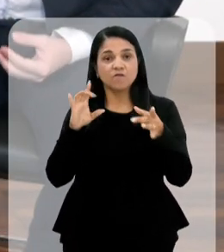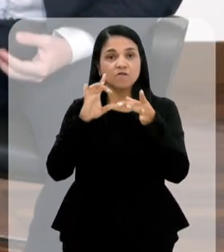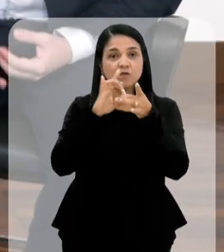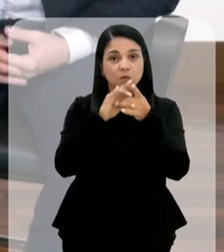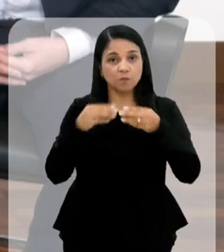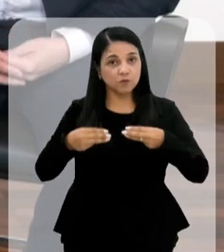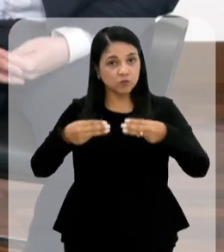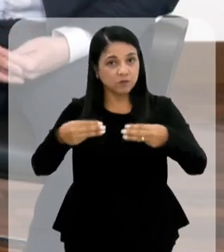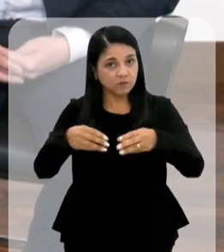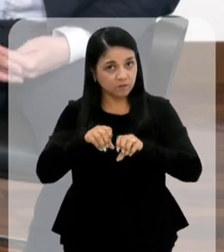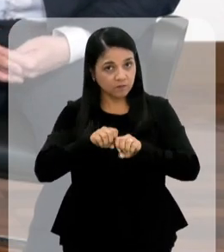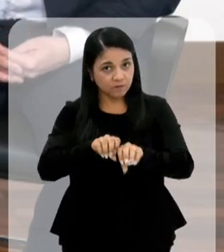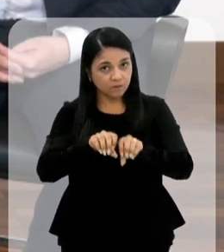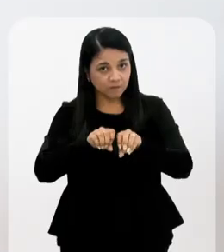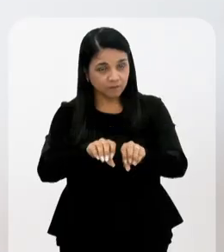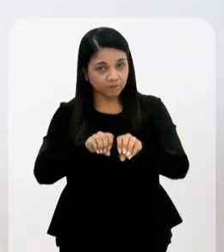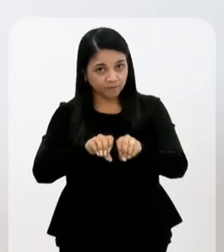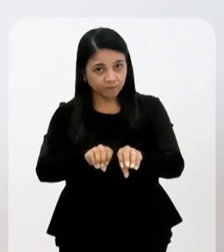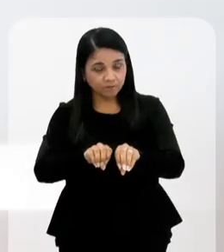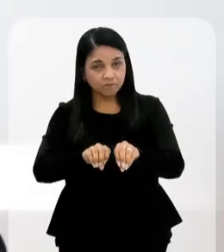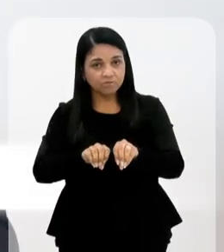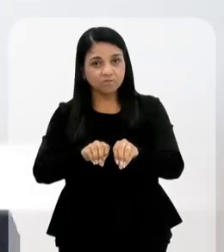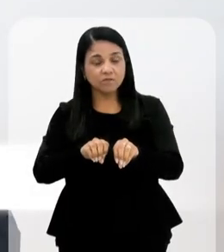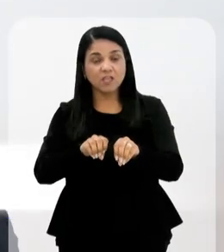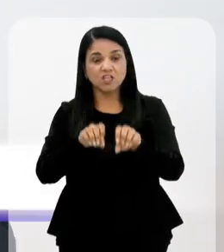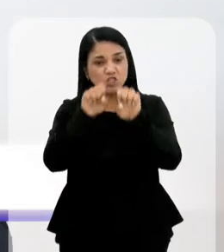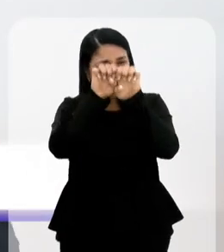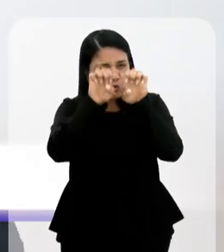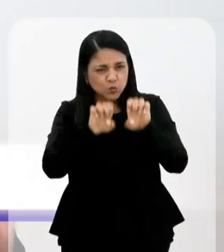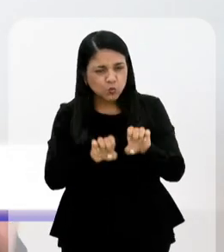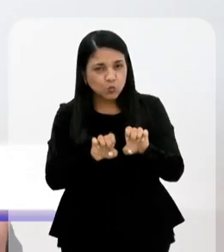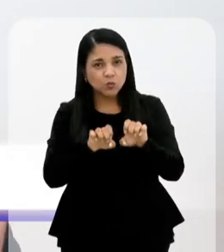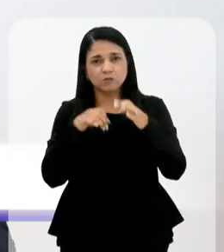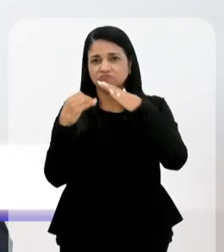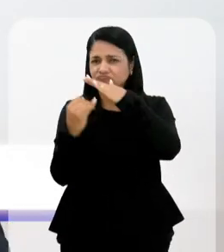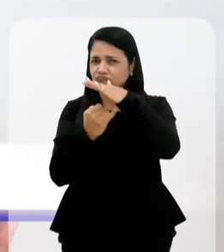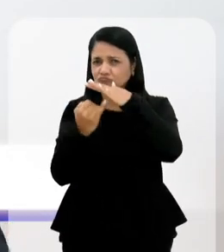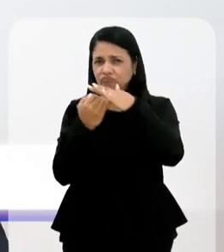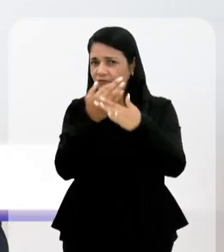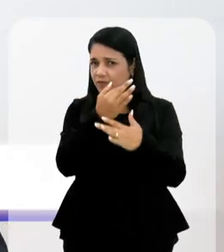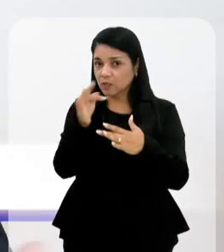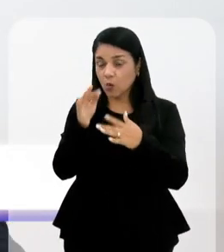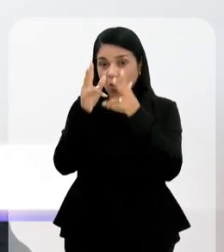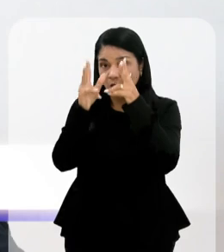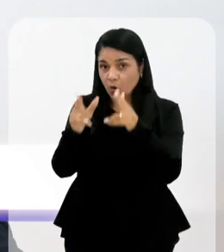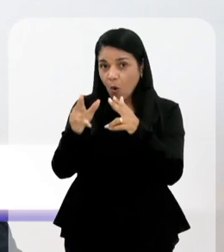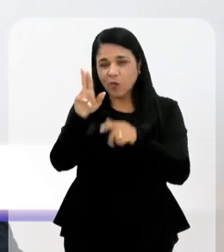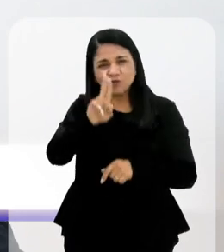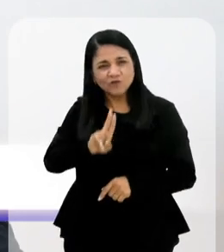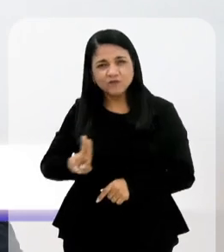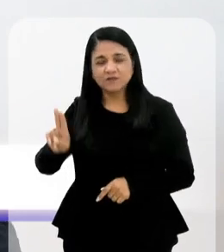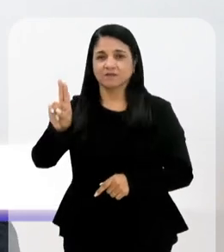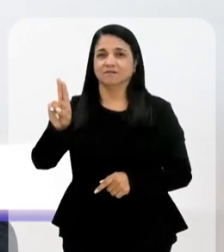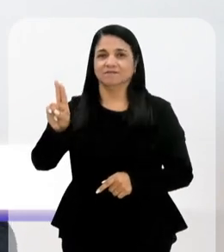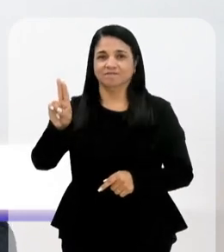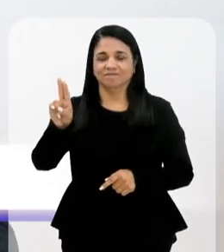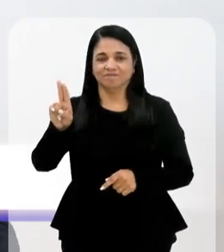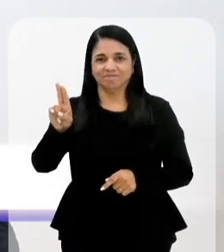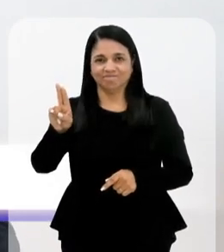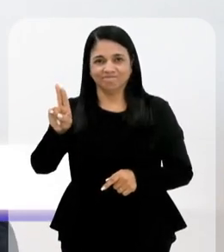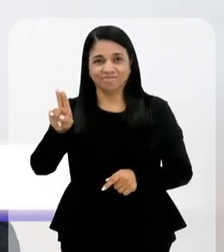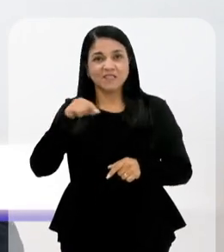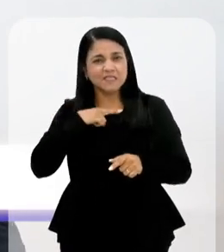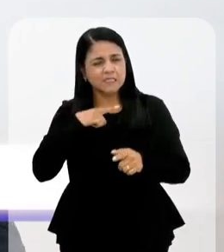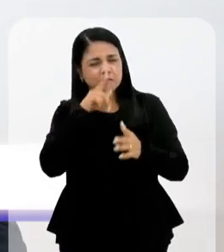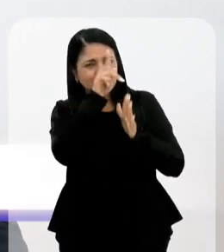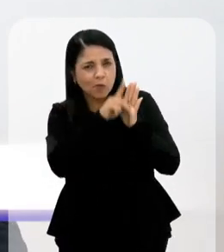ele é vinculado ao Ministério da Educação e a própria estrutura do Instituto é muito similar à estrutura da universidade. Então, assim, a